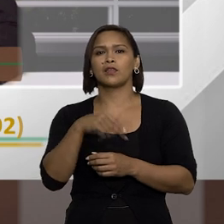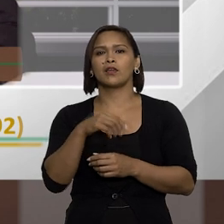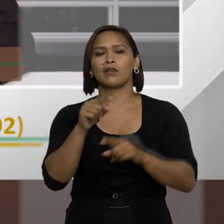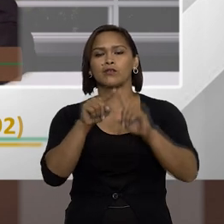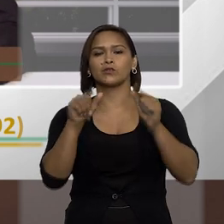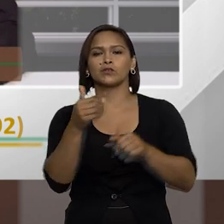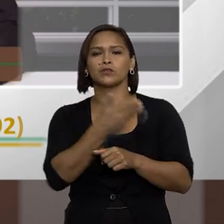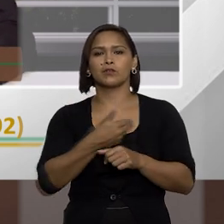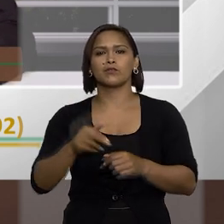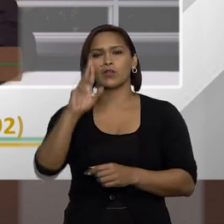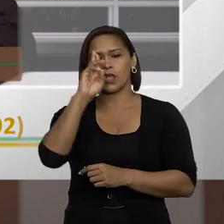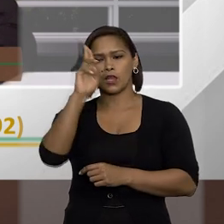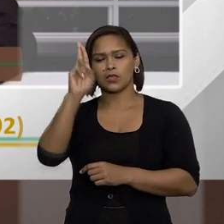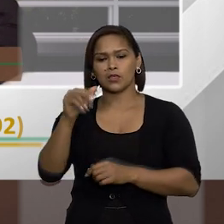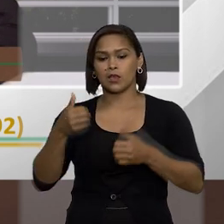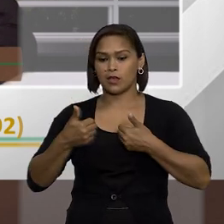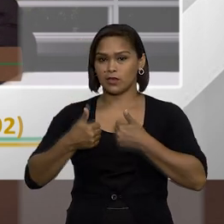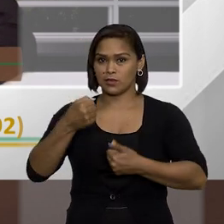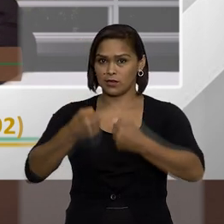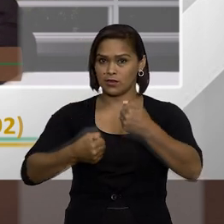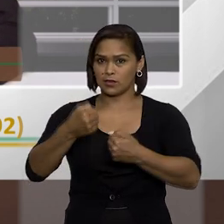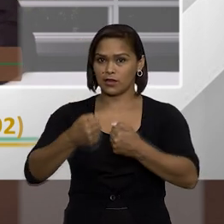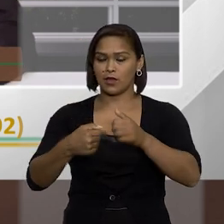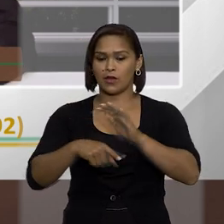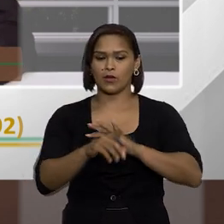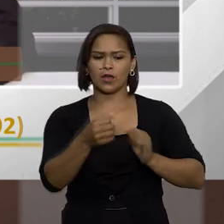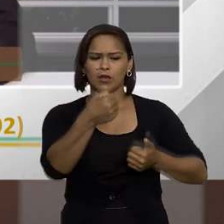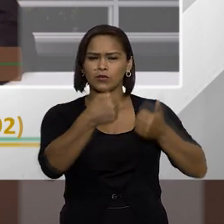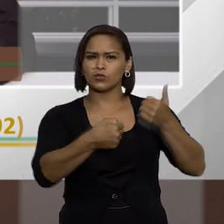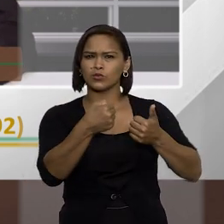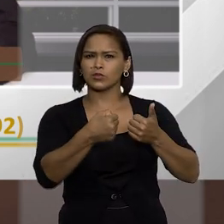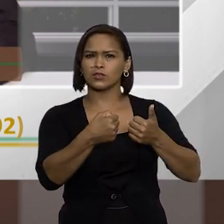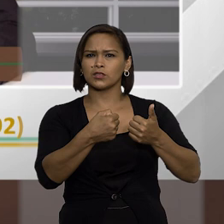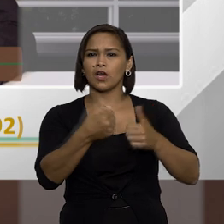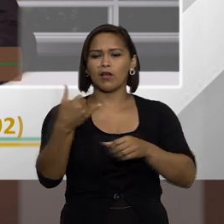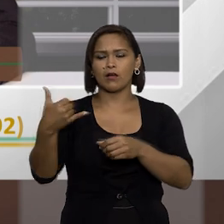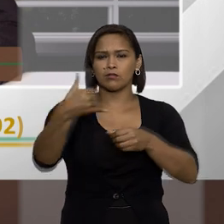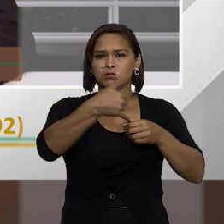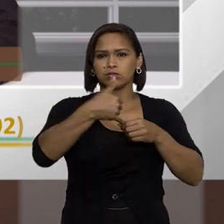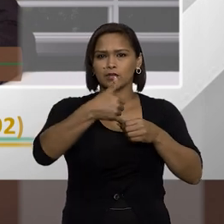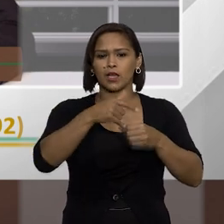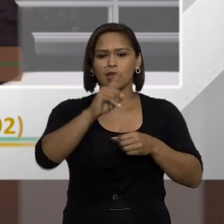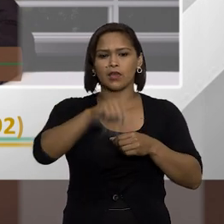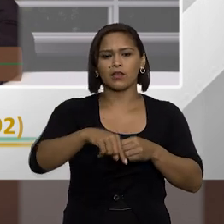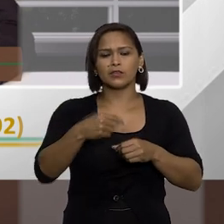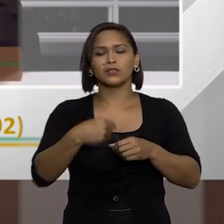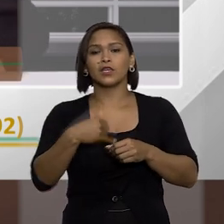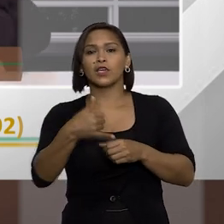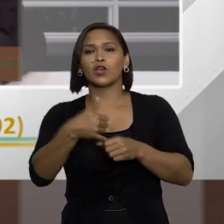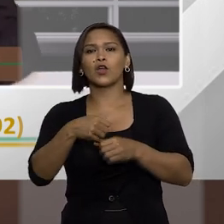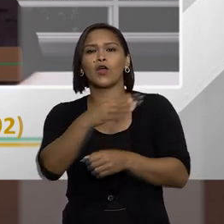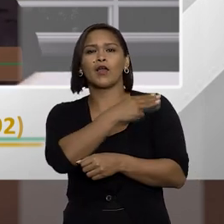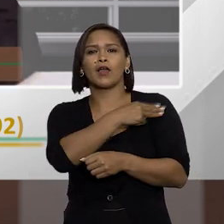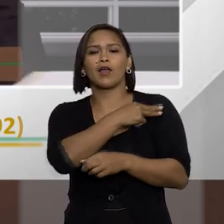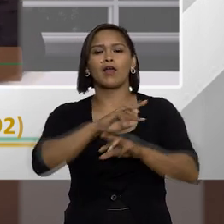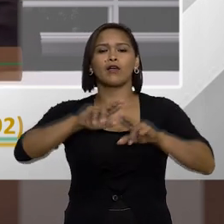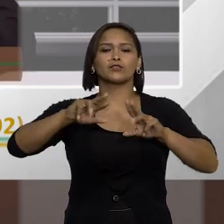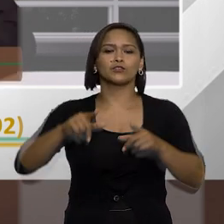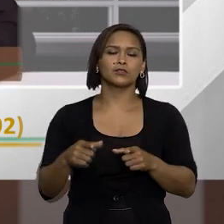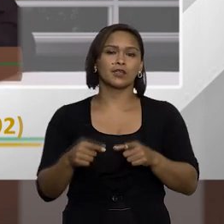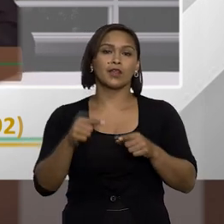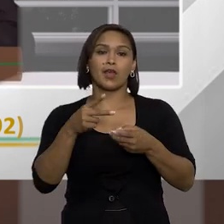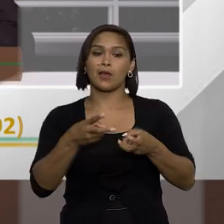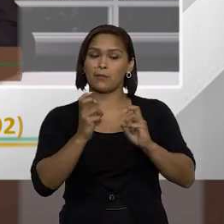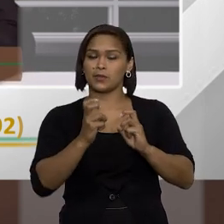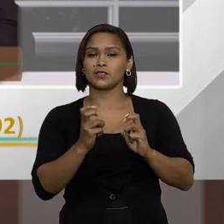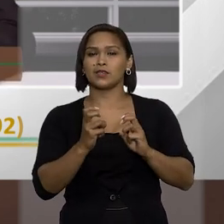o servidor ele é responsável por aquele veículo e o veículo ele é a gasolina e ele não se atenta e coloca álcool no veículo ou